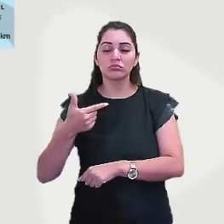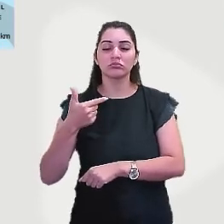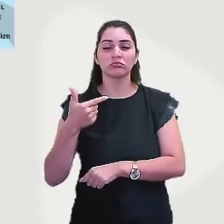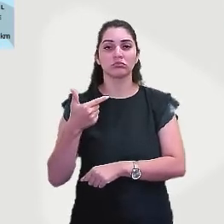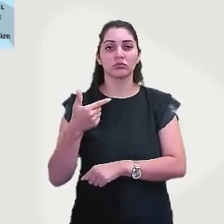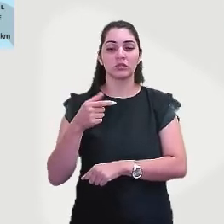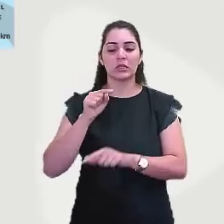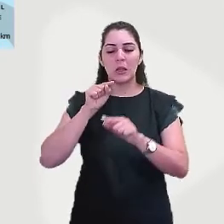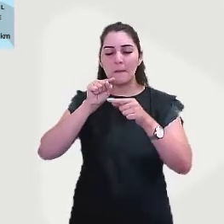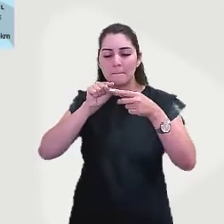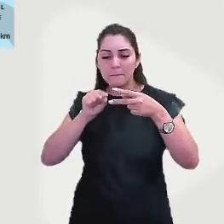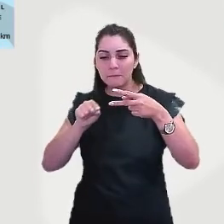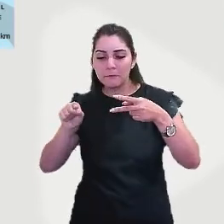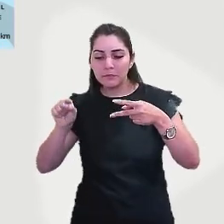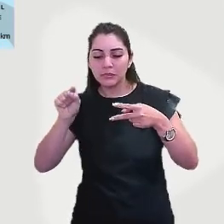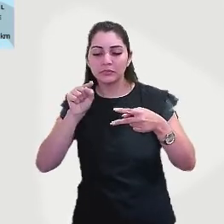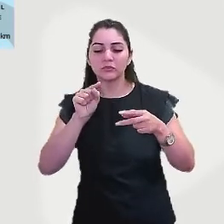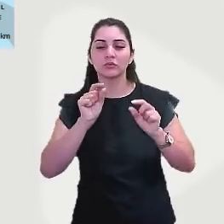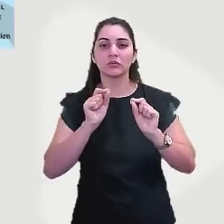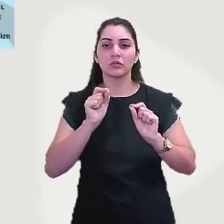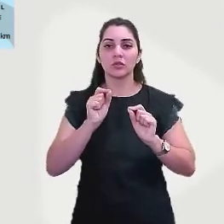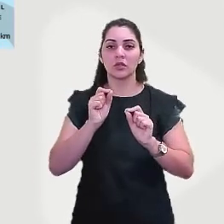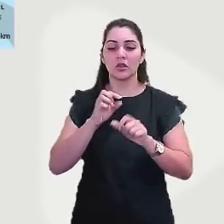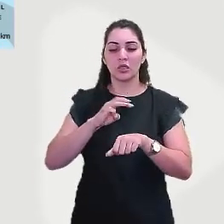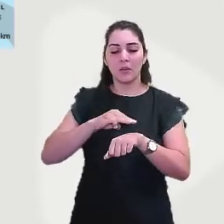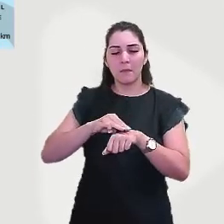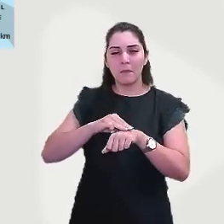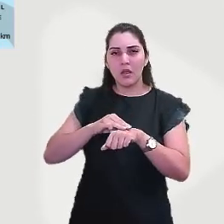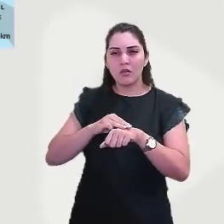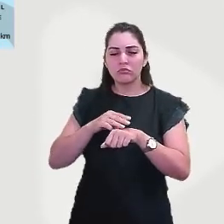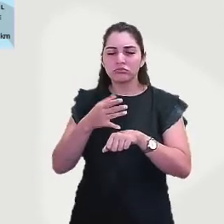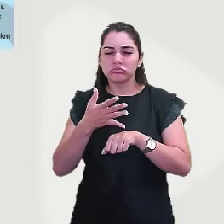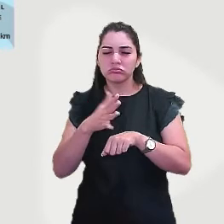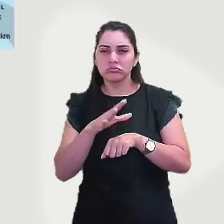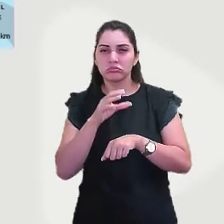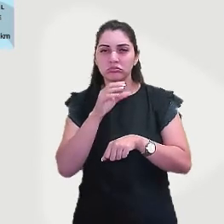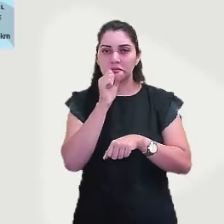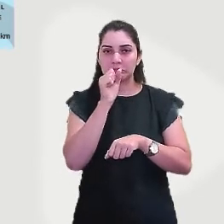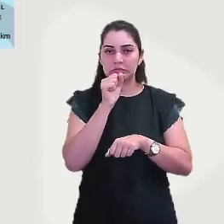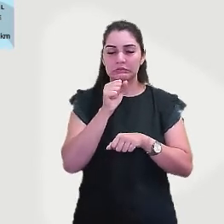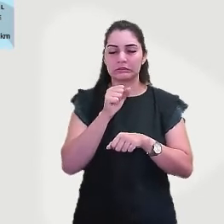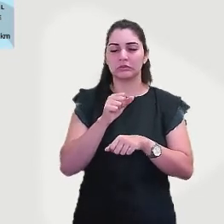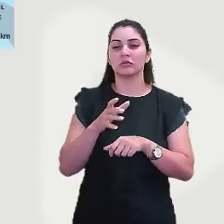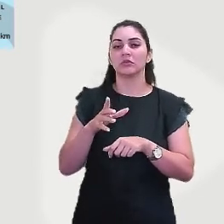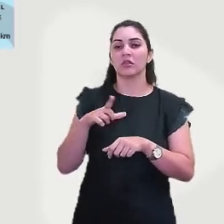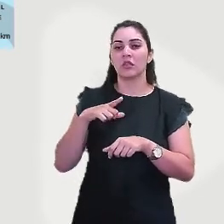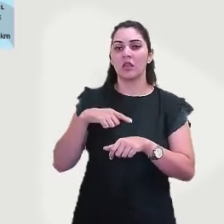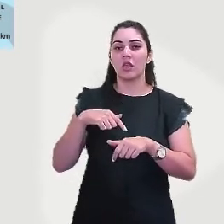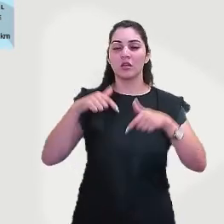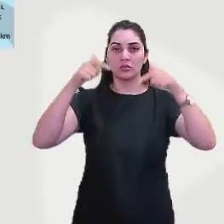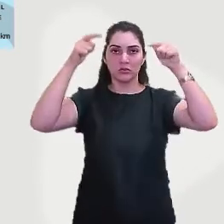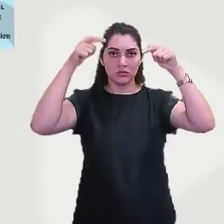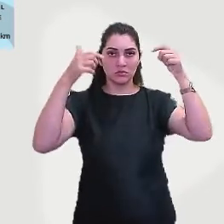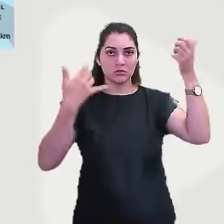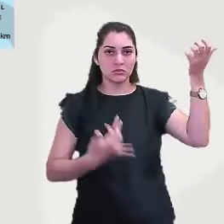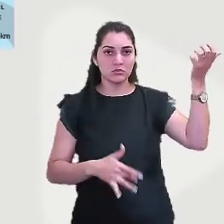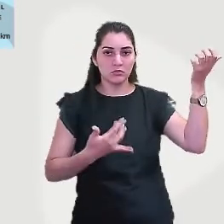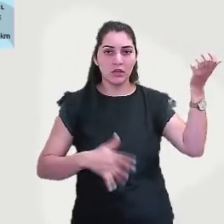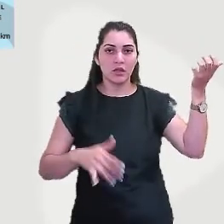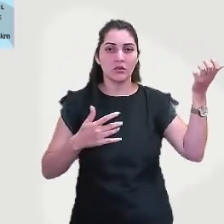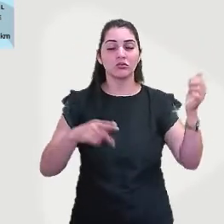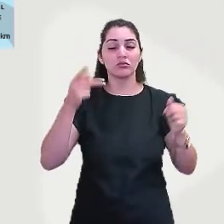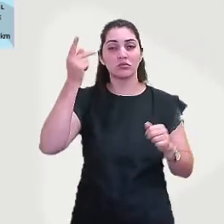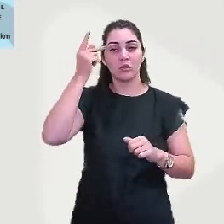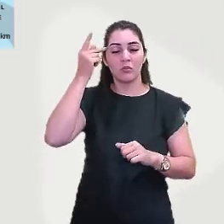pontinhos em tons de marrom, meu alaranjado, Então, Buenos Aires, a cidade do México, São Paulo, Rio de